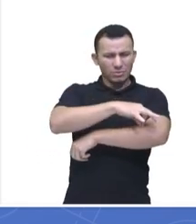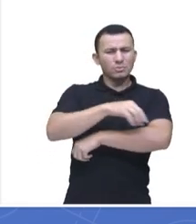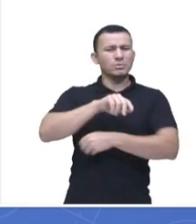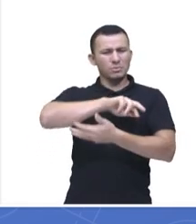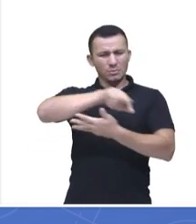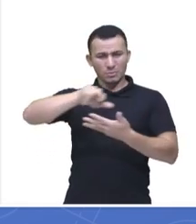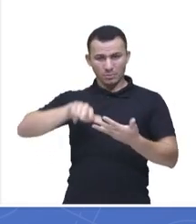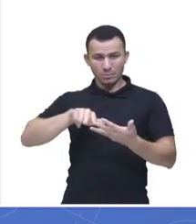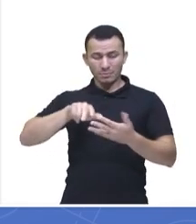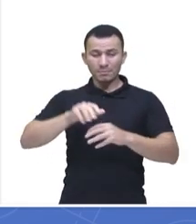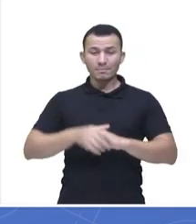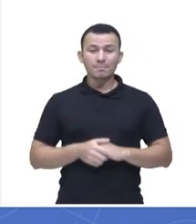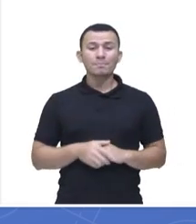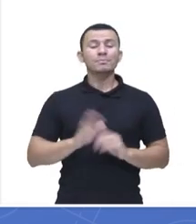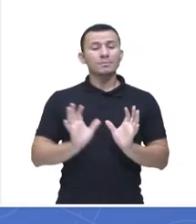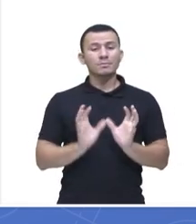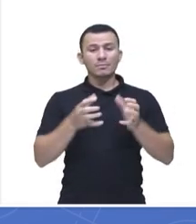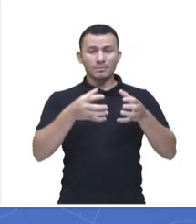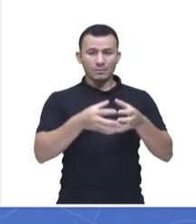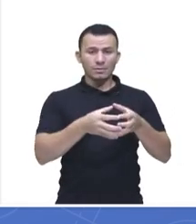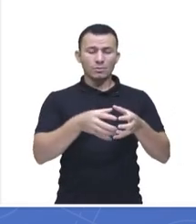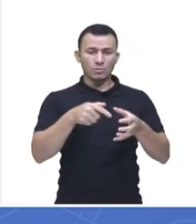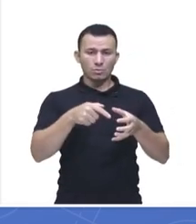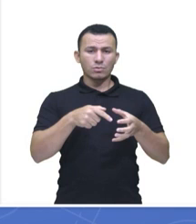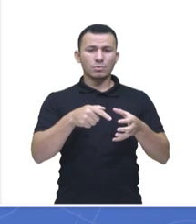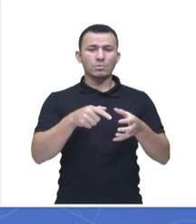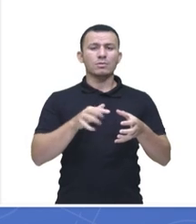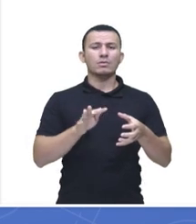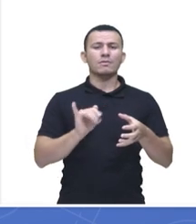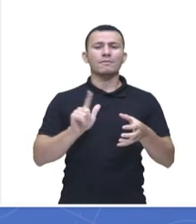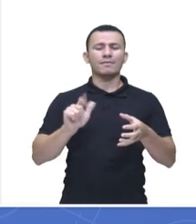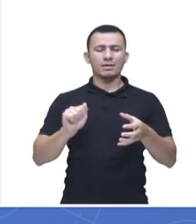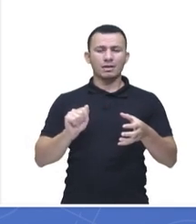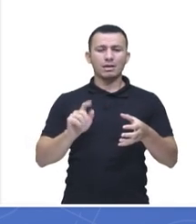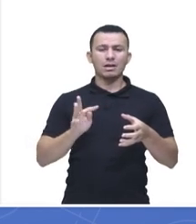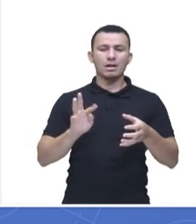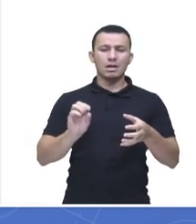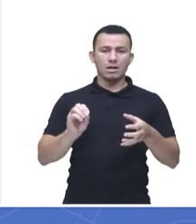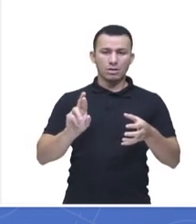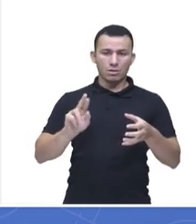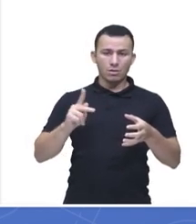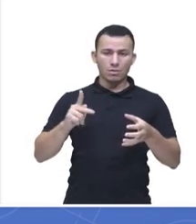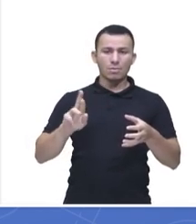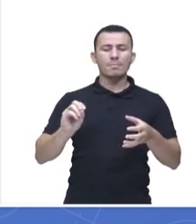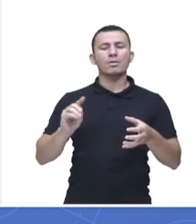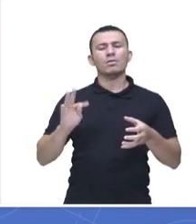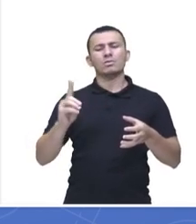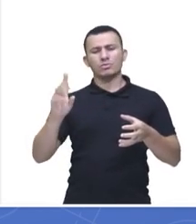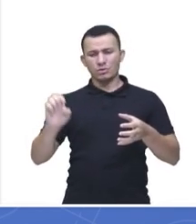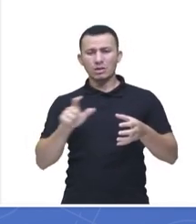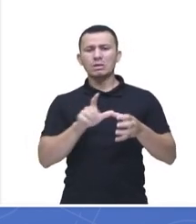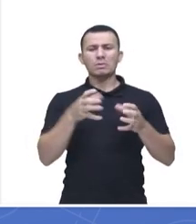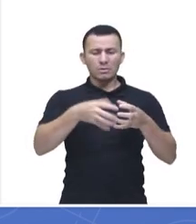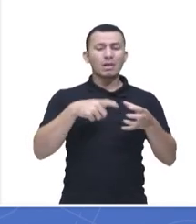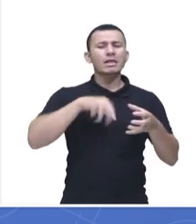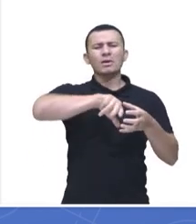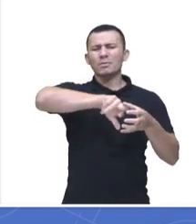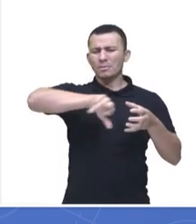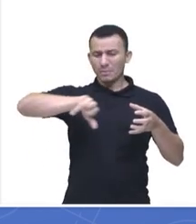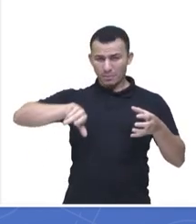Então, gente, o grupo do, na verdade, o filoartrópode, ele é bem diverso, tá bom? Então,